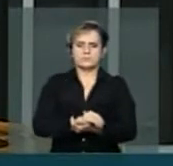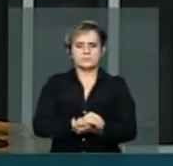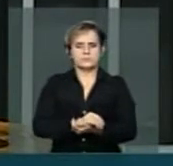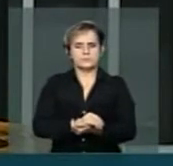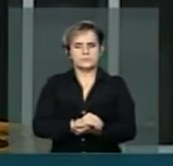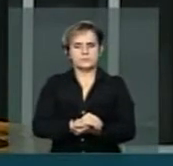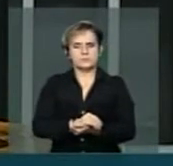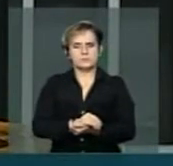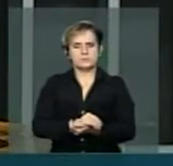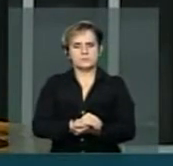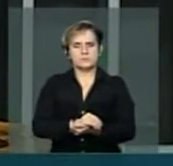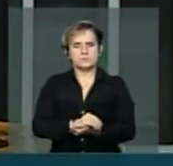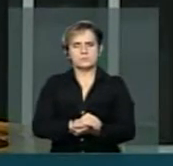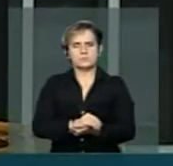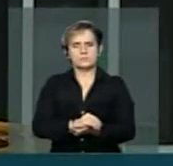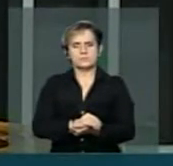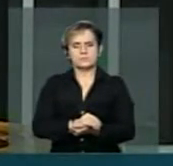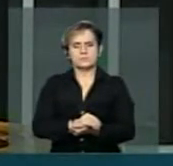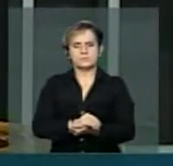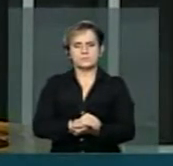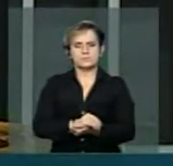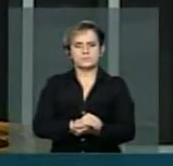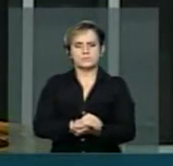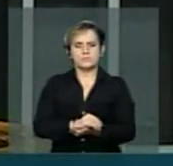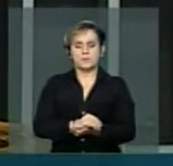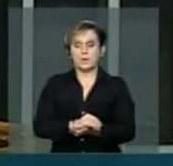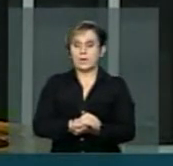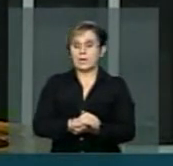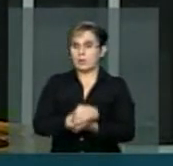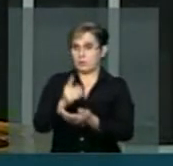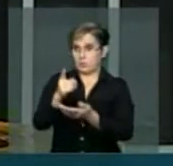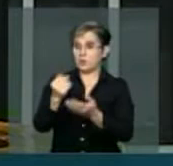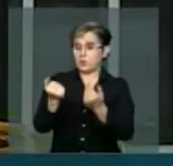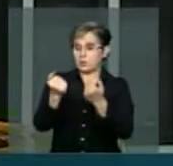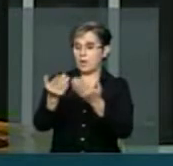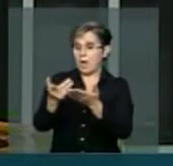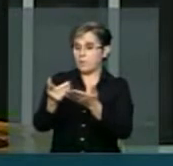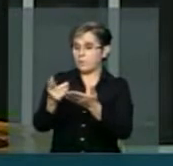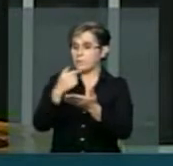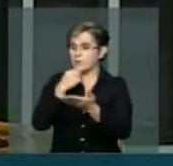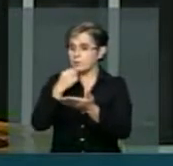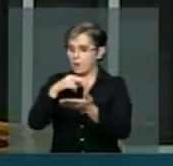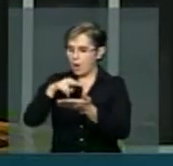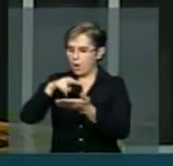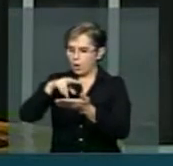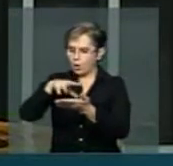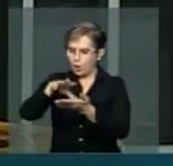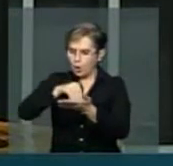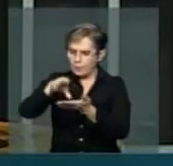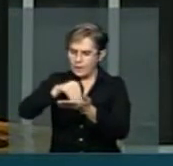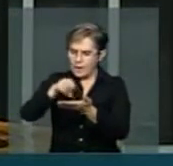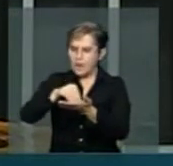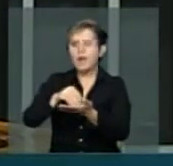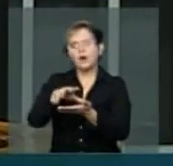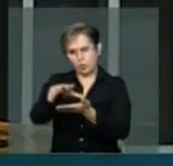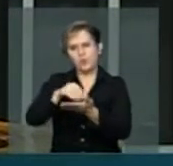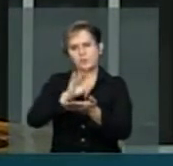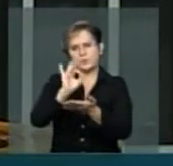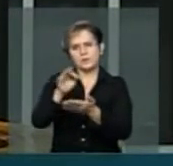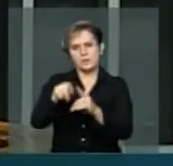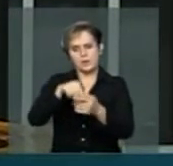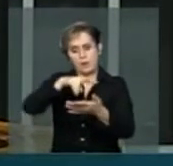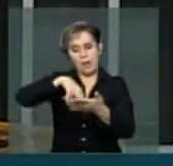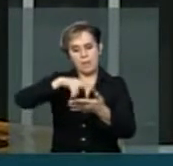para ele copiar, ele copiava igual, mas ele não sabia ler, conta